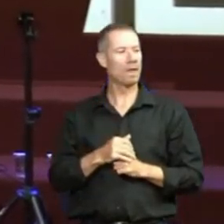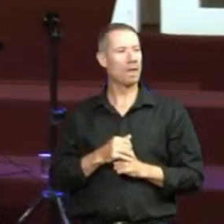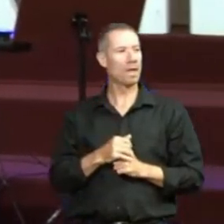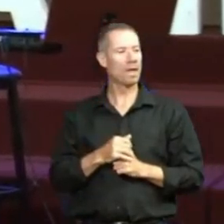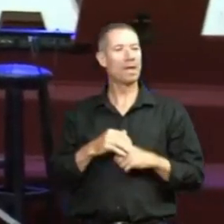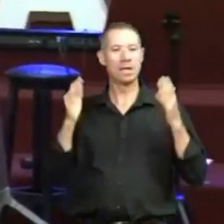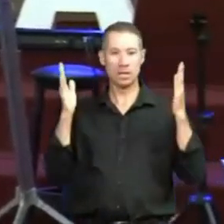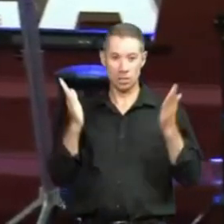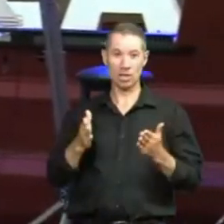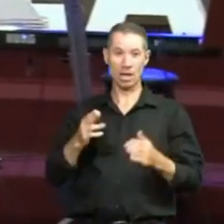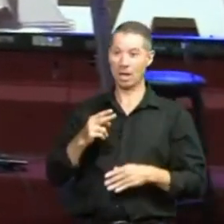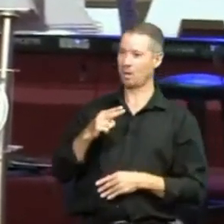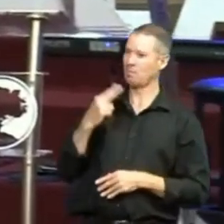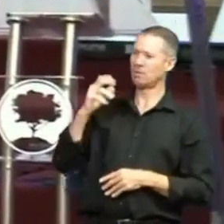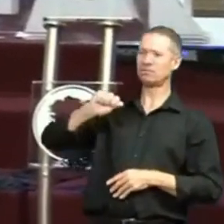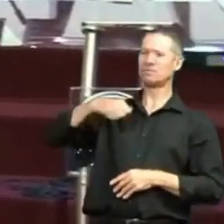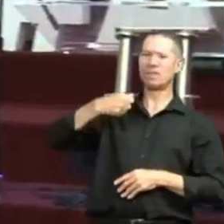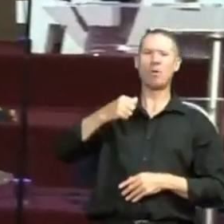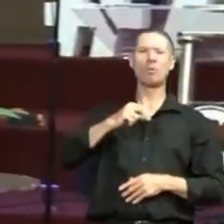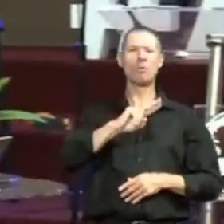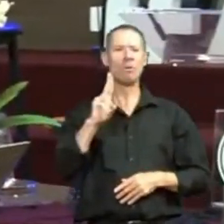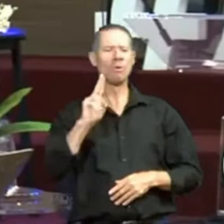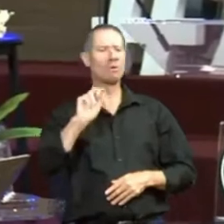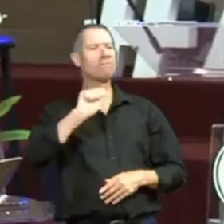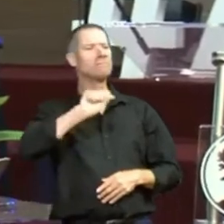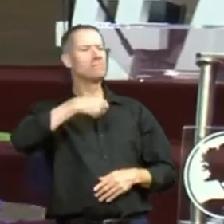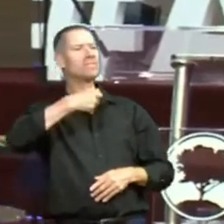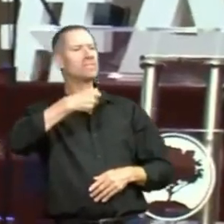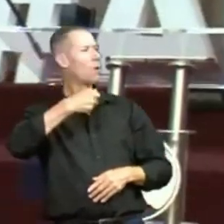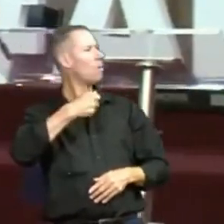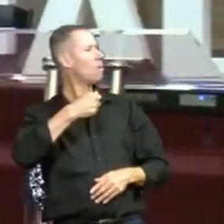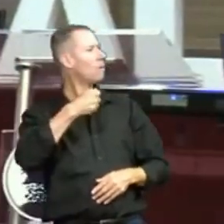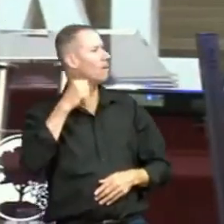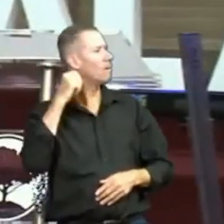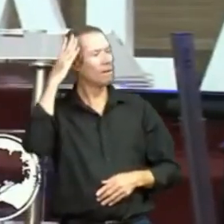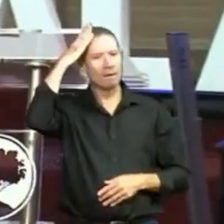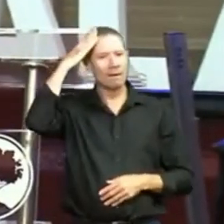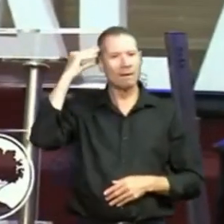Já deu o meu nome. Como é que chama? E aí o meu sinal. Eu sou assim.